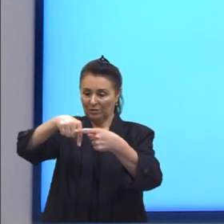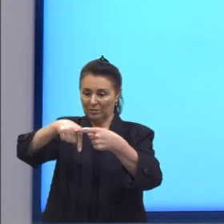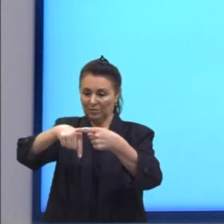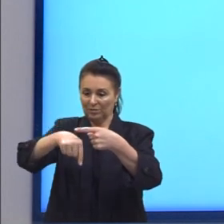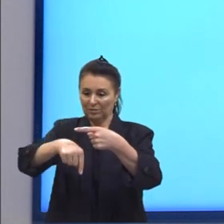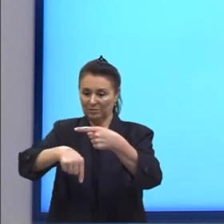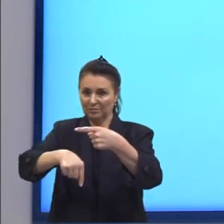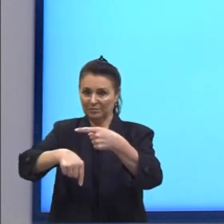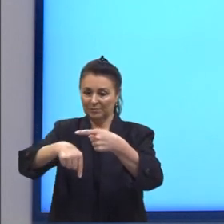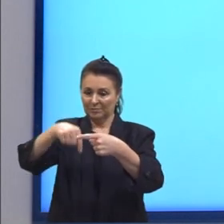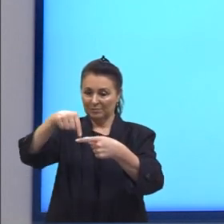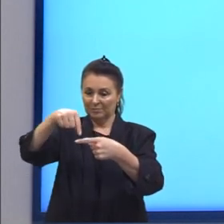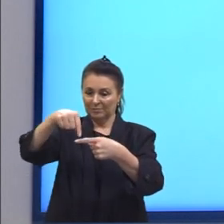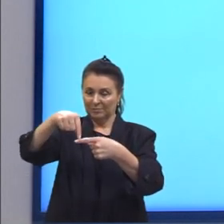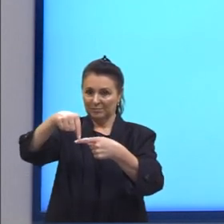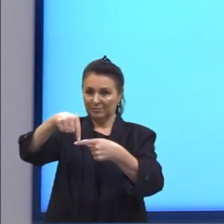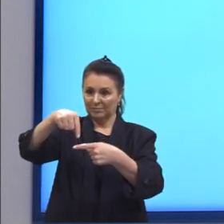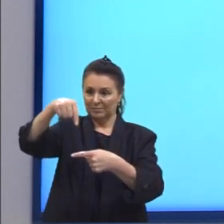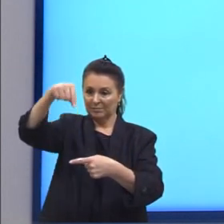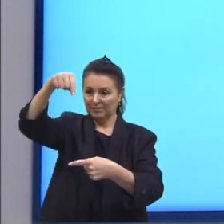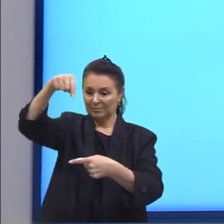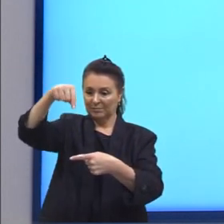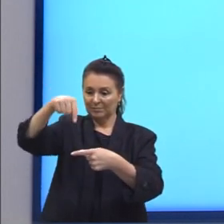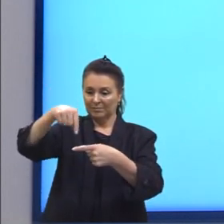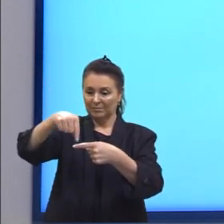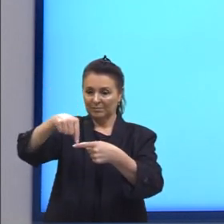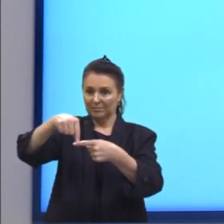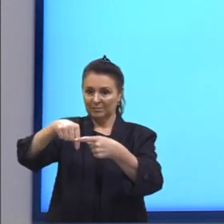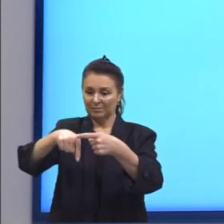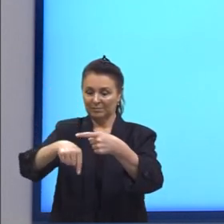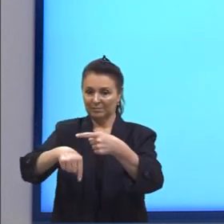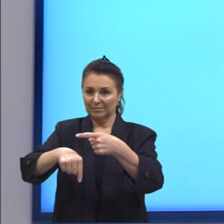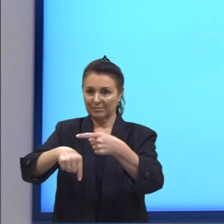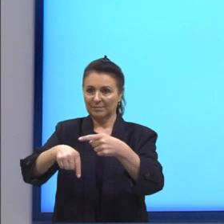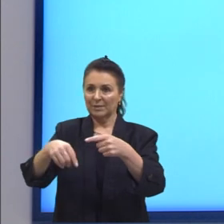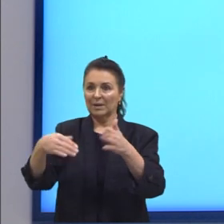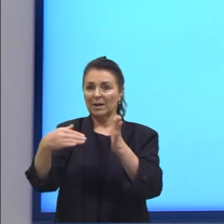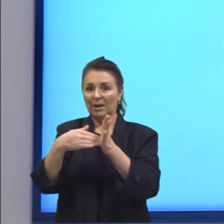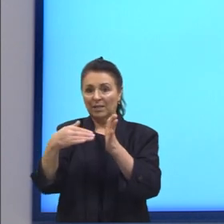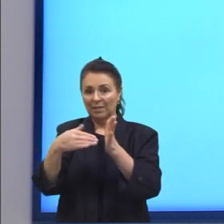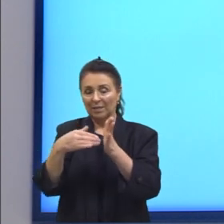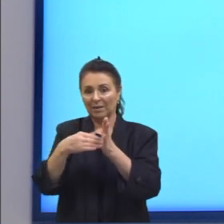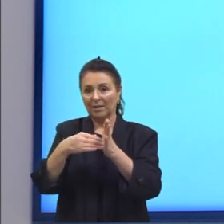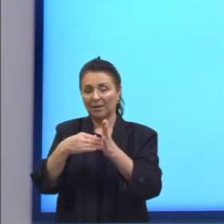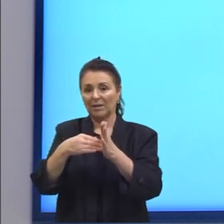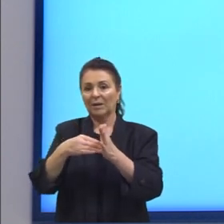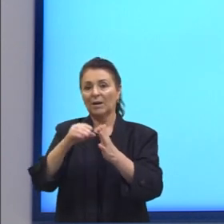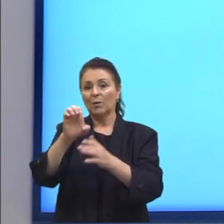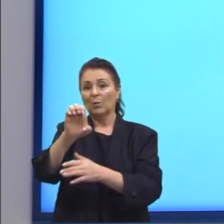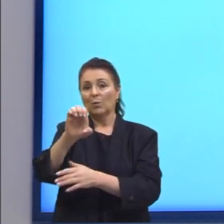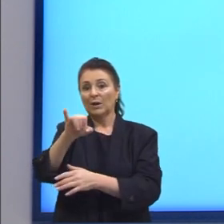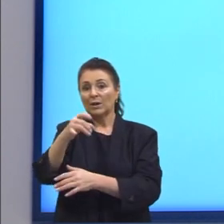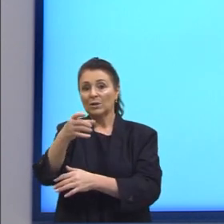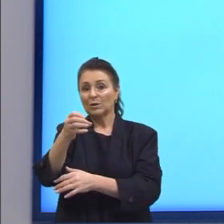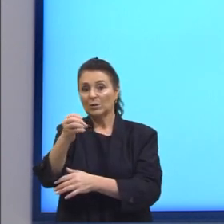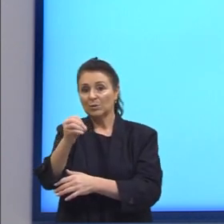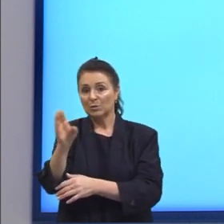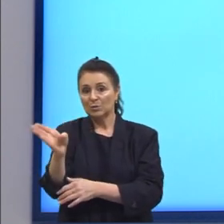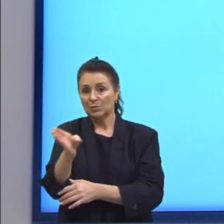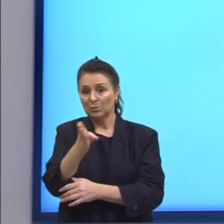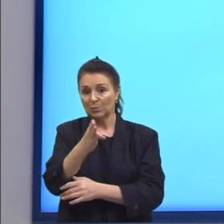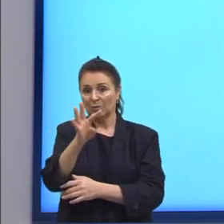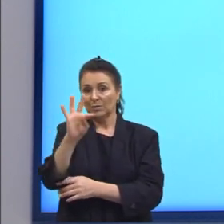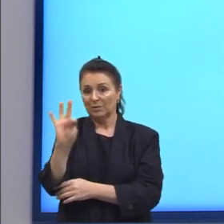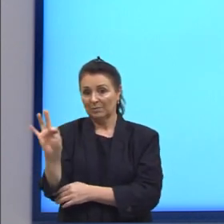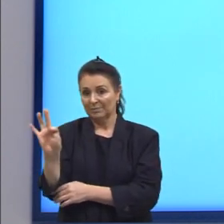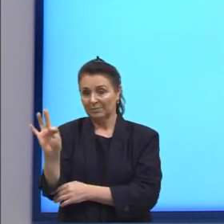centro até o ponto, mas prolongando ele até chegar no eixo tangente. Assim, nós temos para qualquer